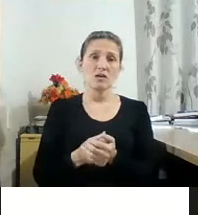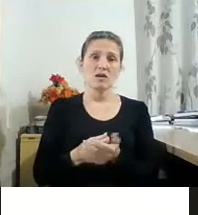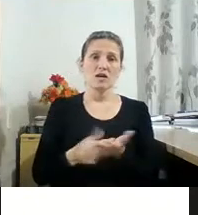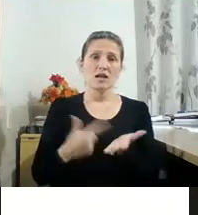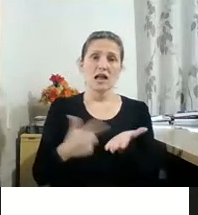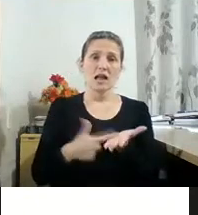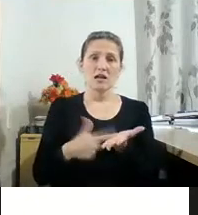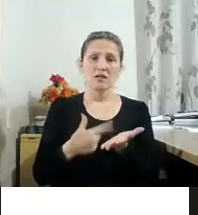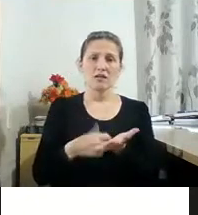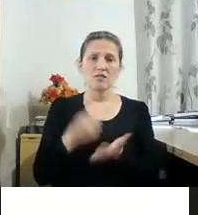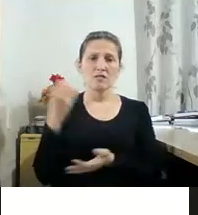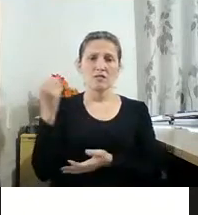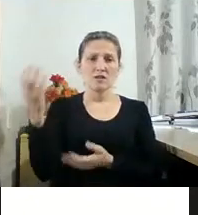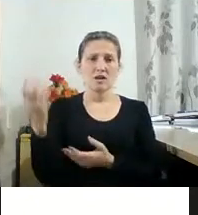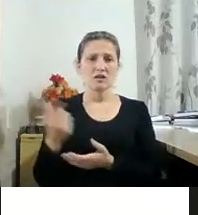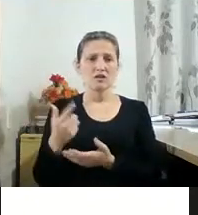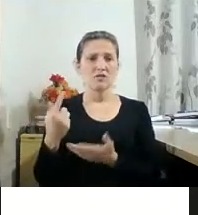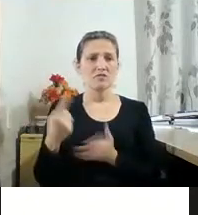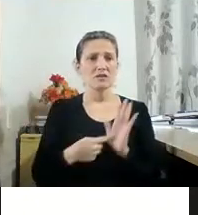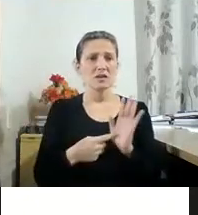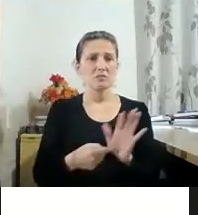escomemos os 50 anos deste livro.